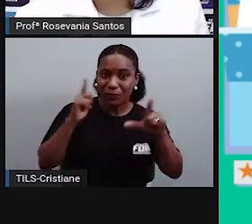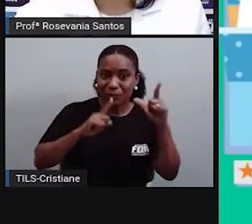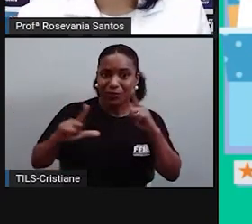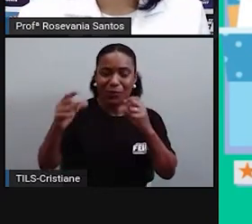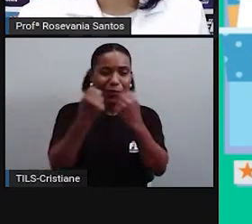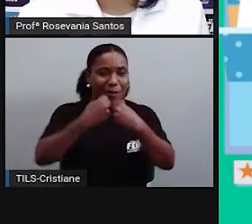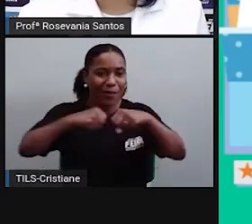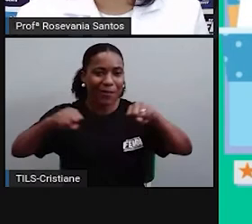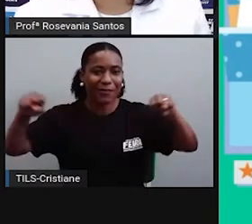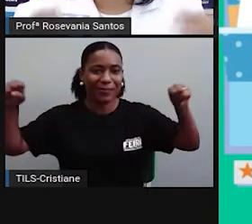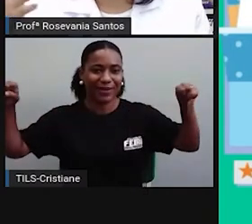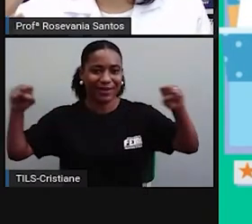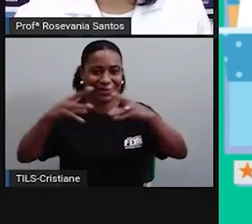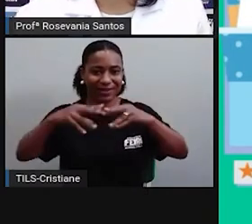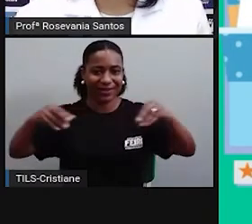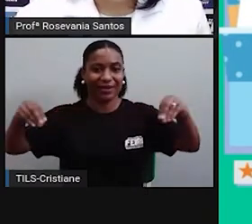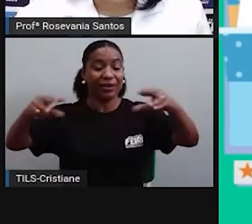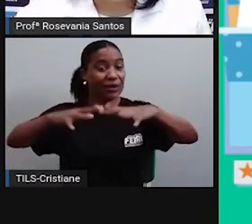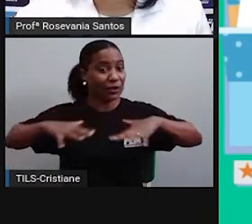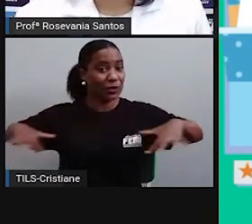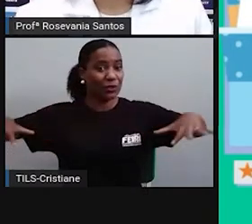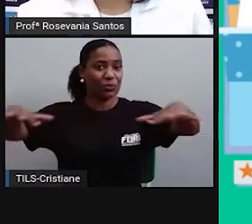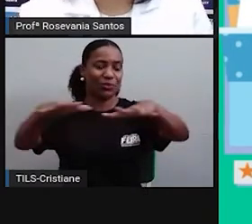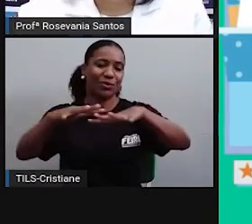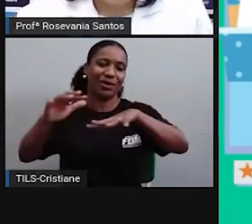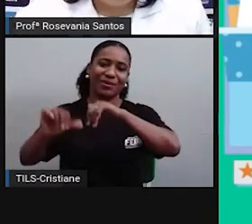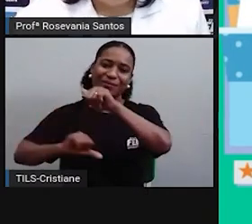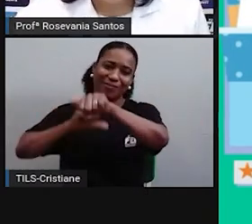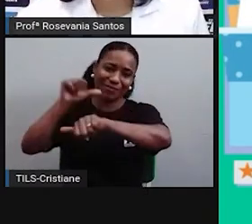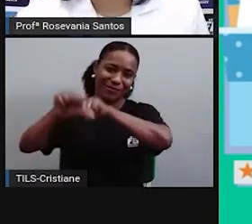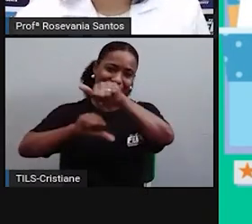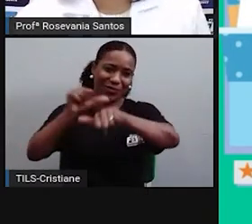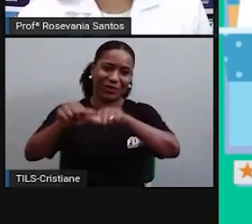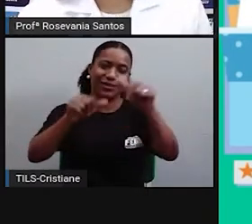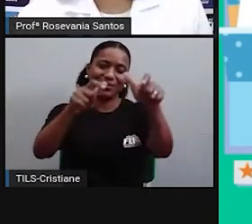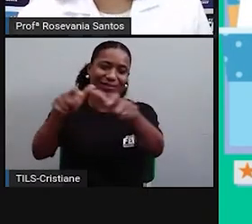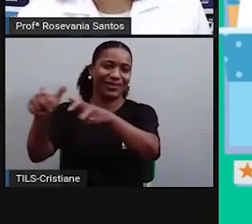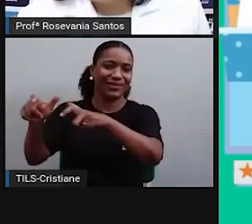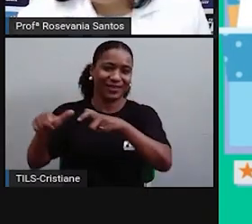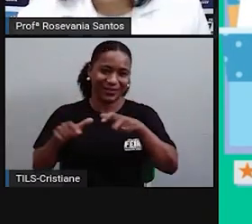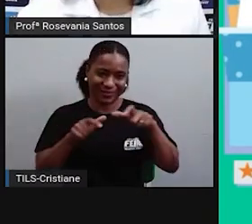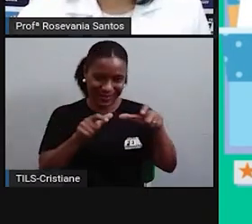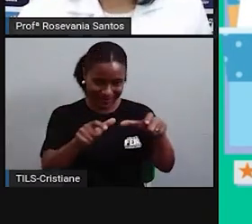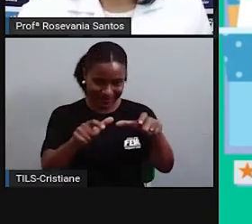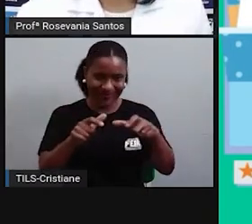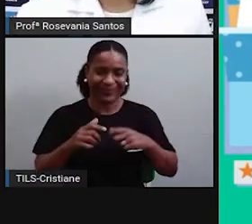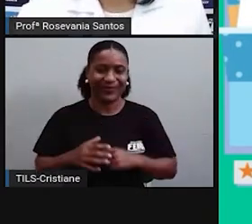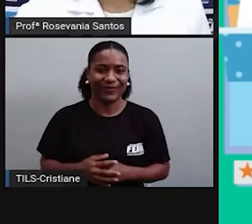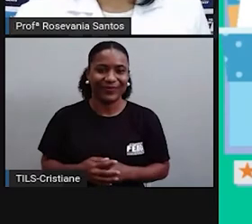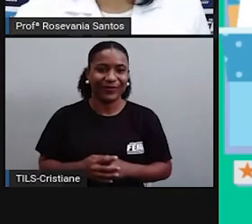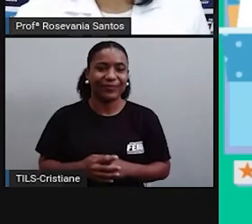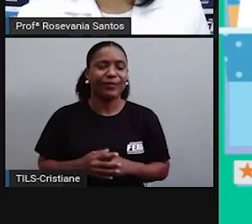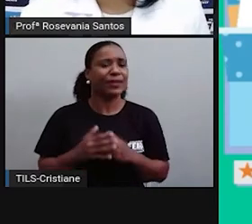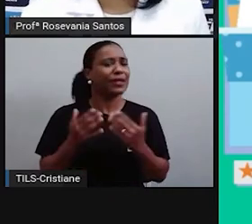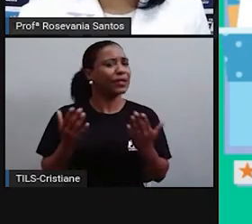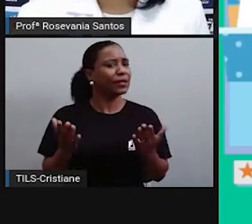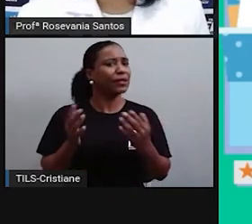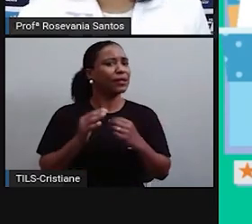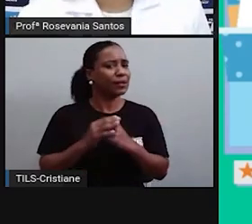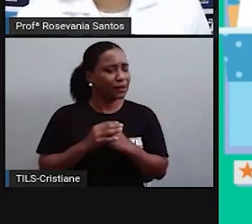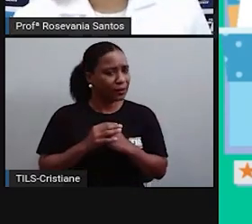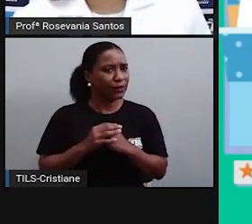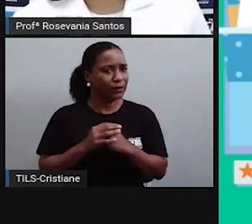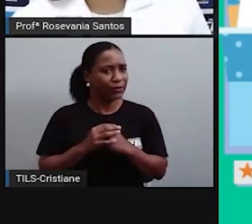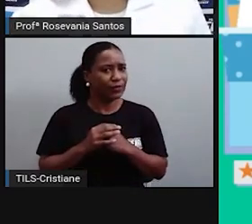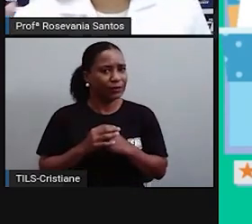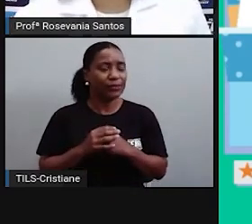novo espaço, uma nova área, eu mudo aquela configuração territorial que eu tive. Então, como é que isso acontece?